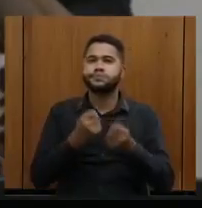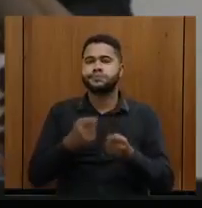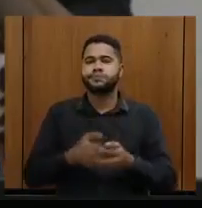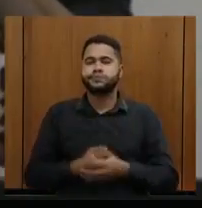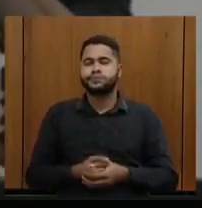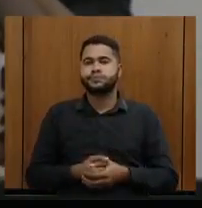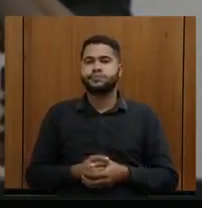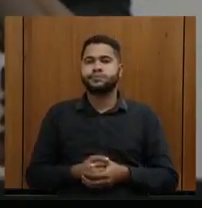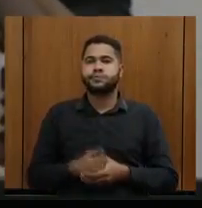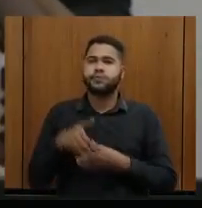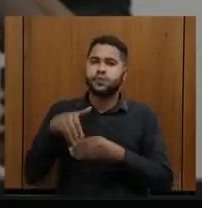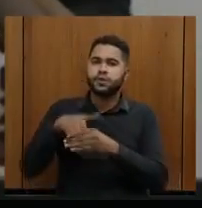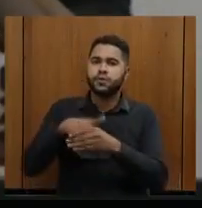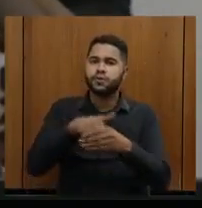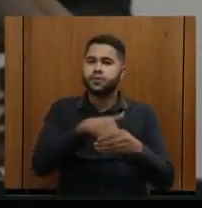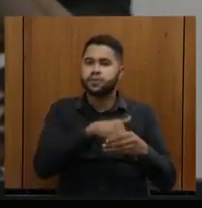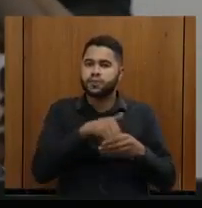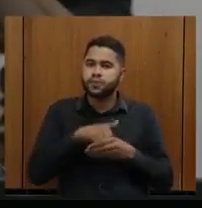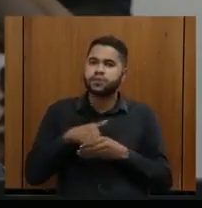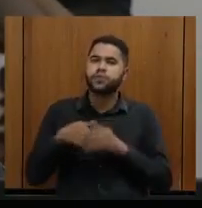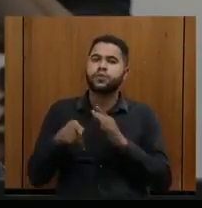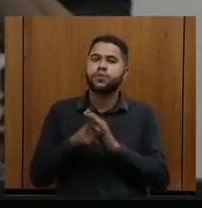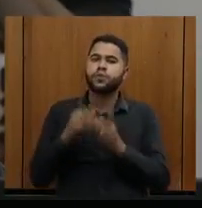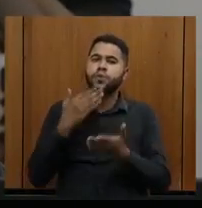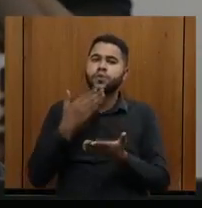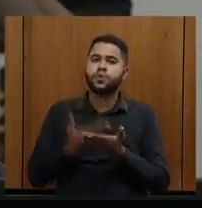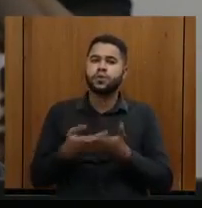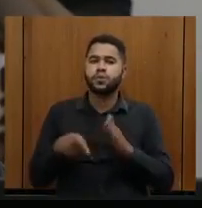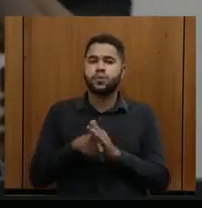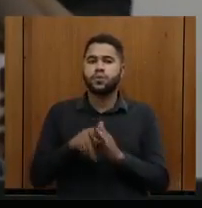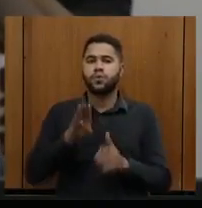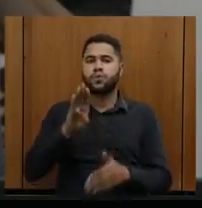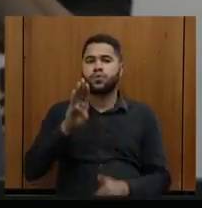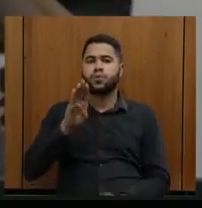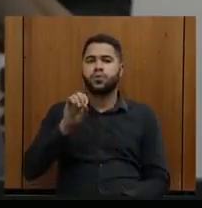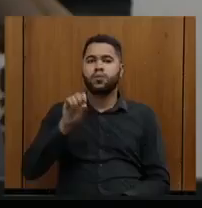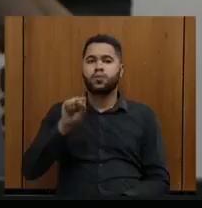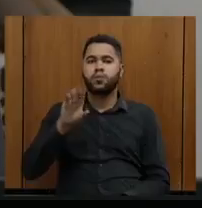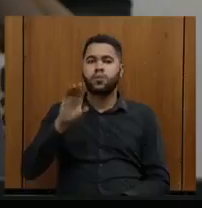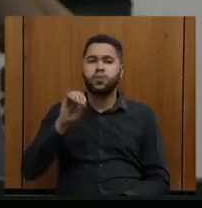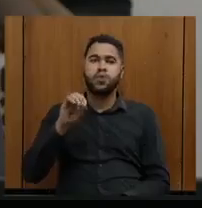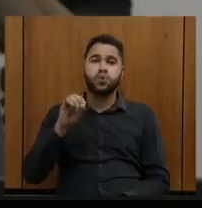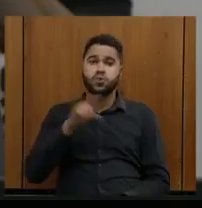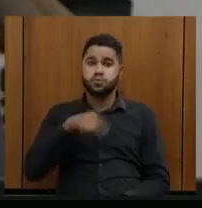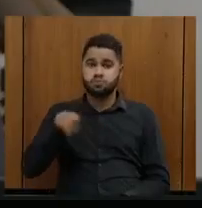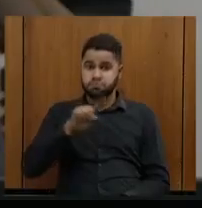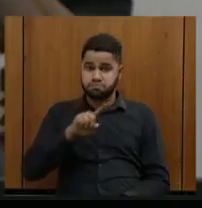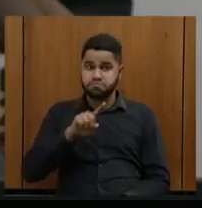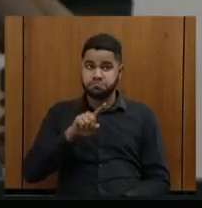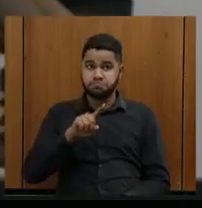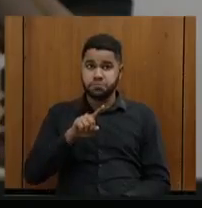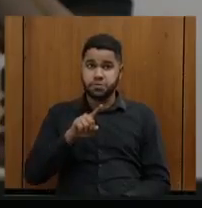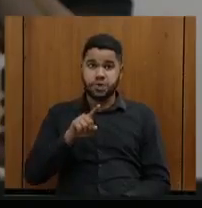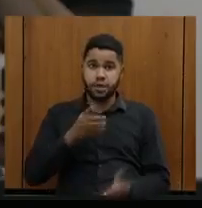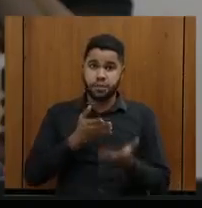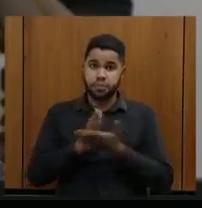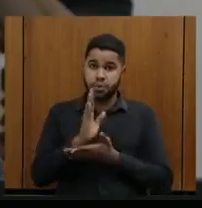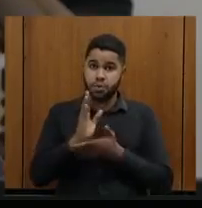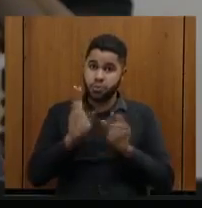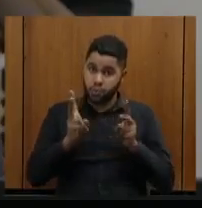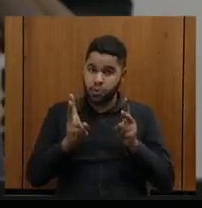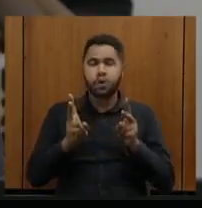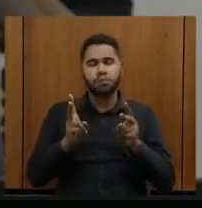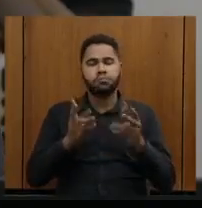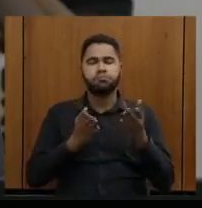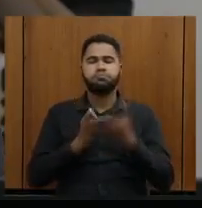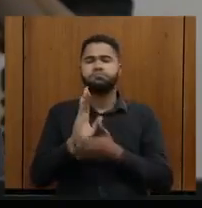em votação, requerimentos do deputado Bosco, deputados que aprovam e permaneçam como se encontram, aprovado.